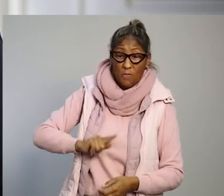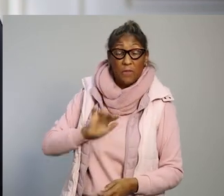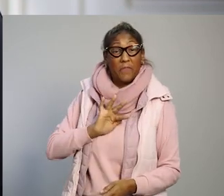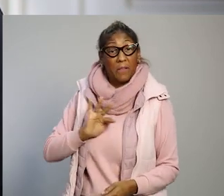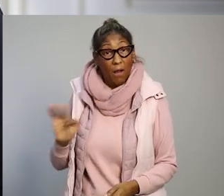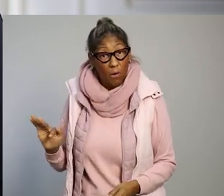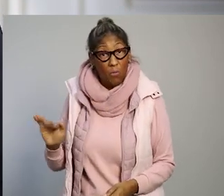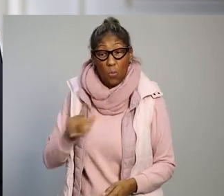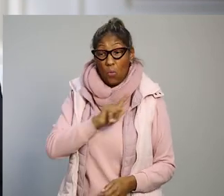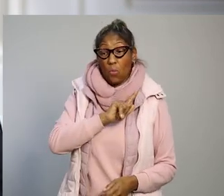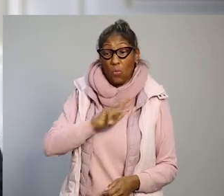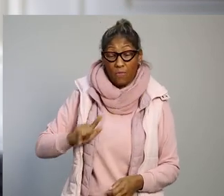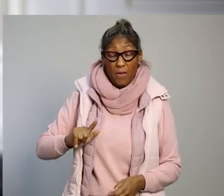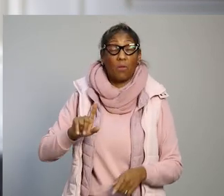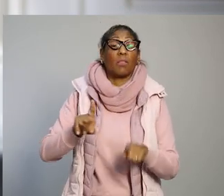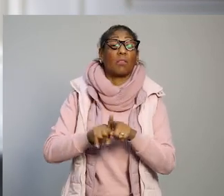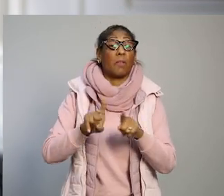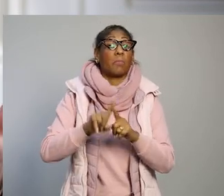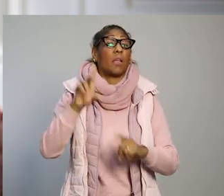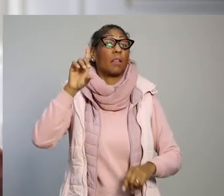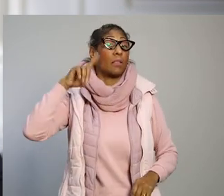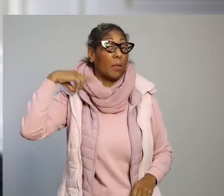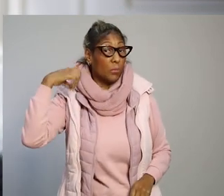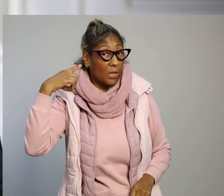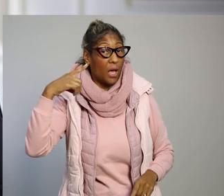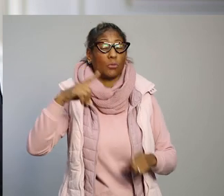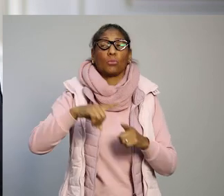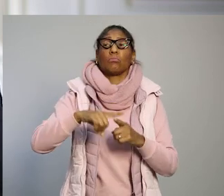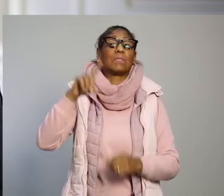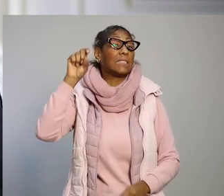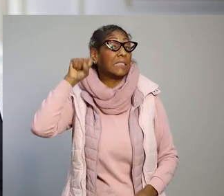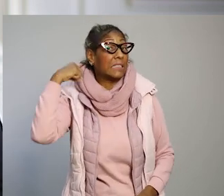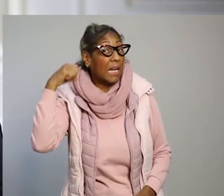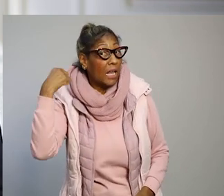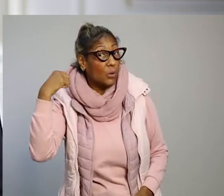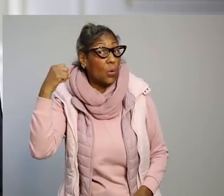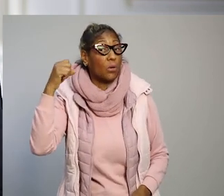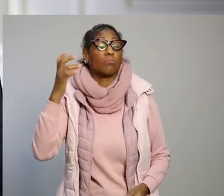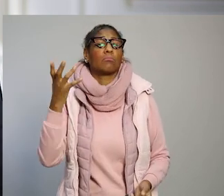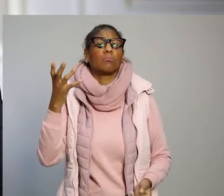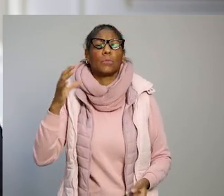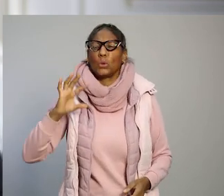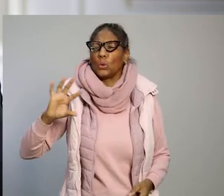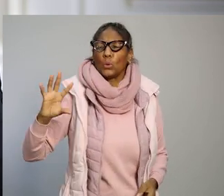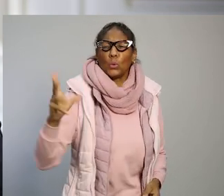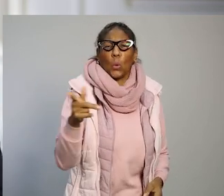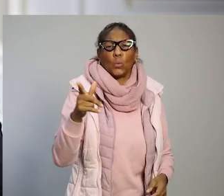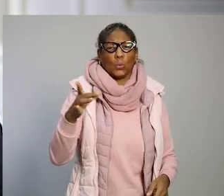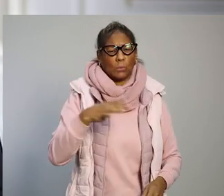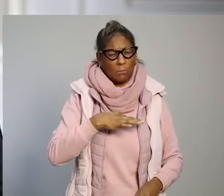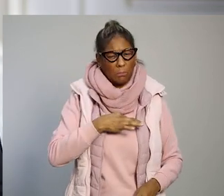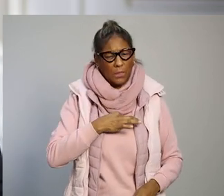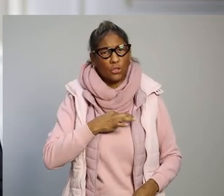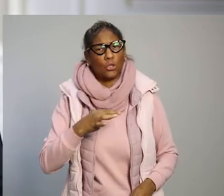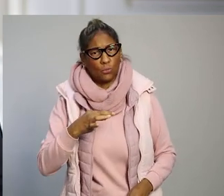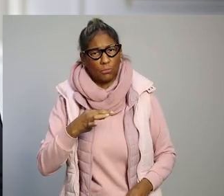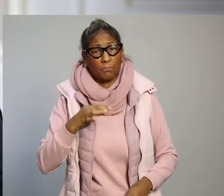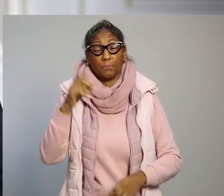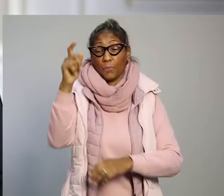poderes, do governo federal e de deputados estaduais e federais e senadores de todos os partidos.